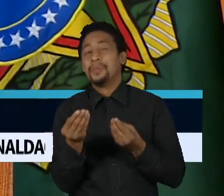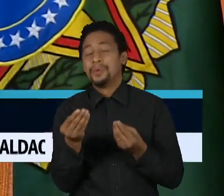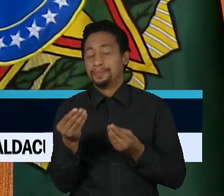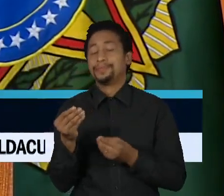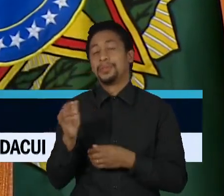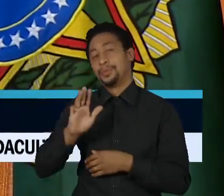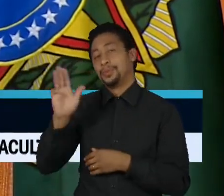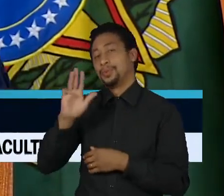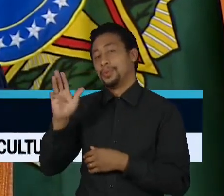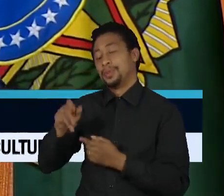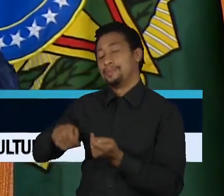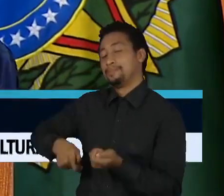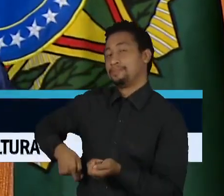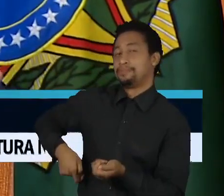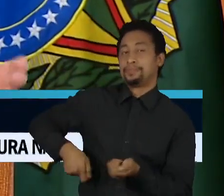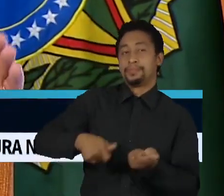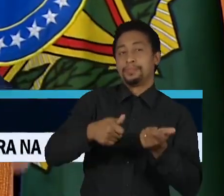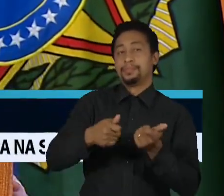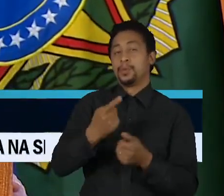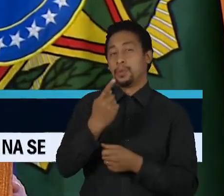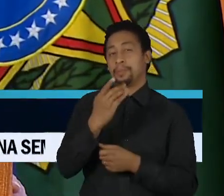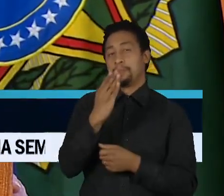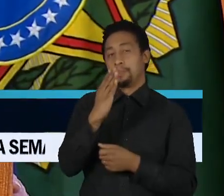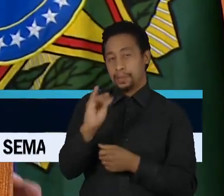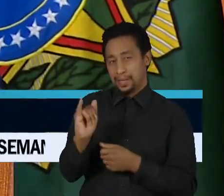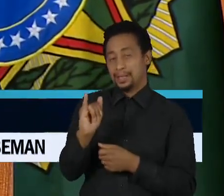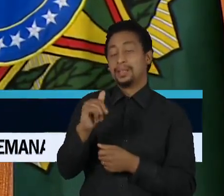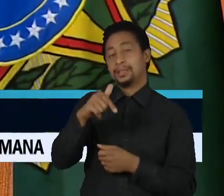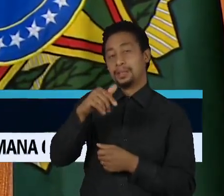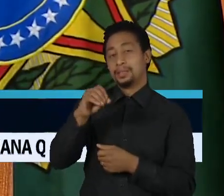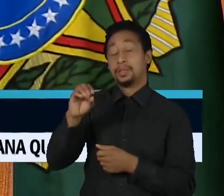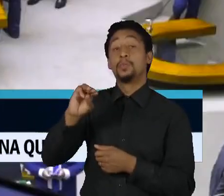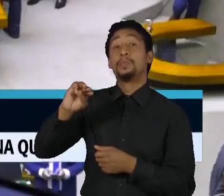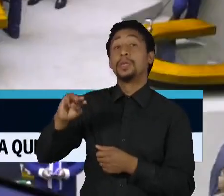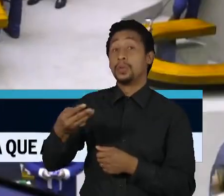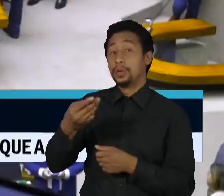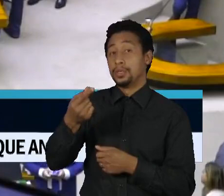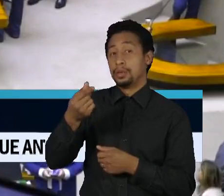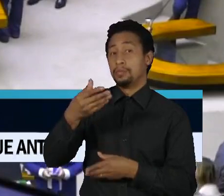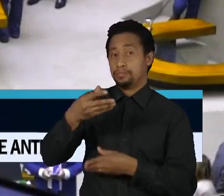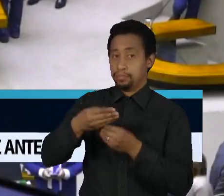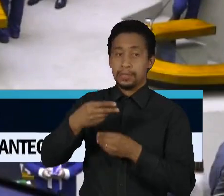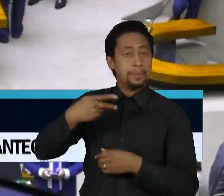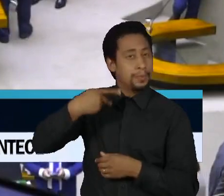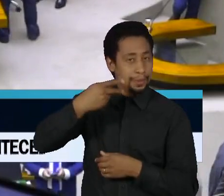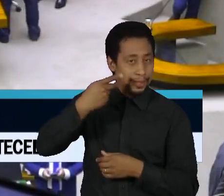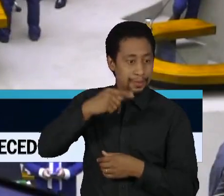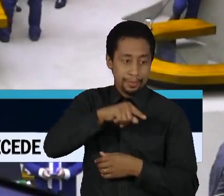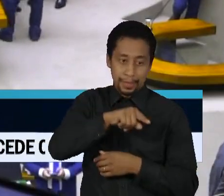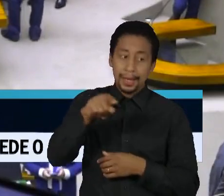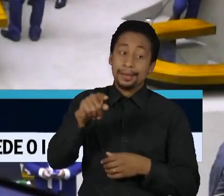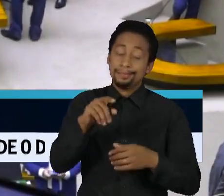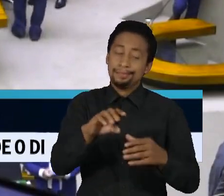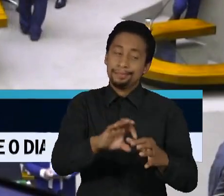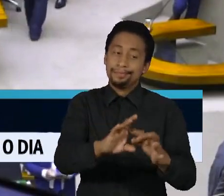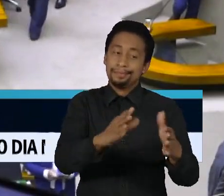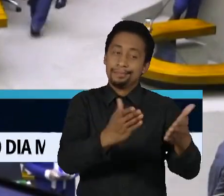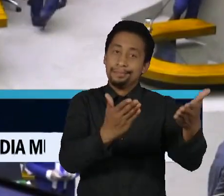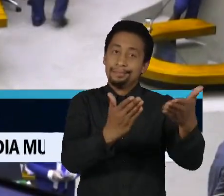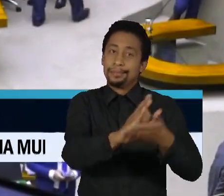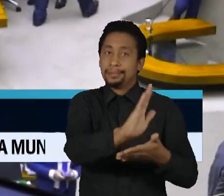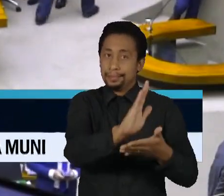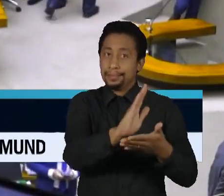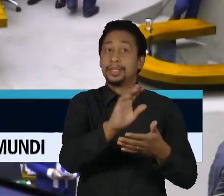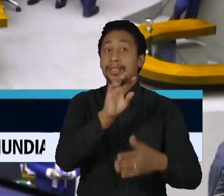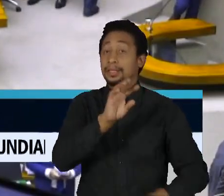,7 bilhão em emendas parlamentares para destravar as nomeações políticas nos